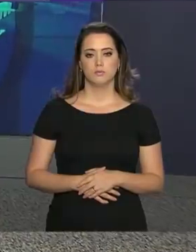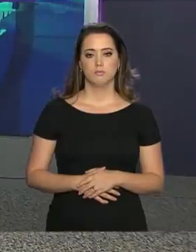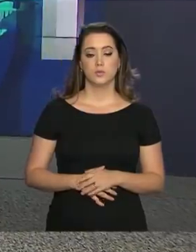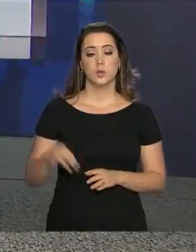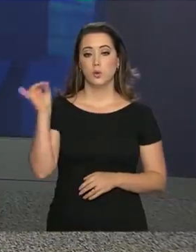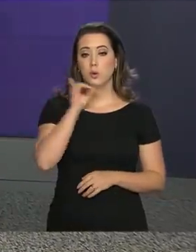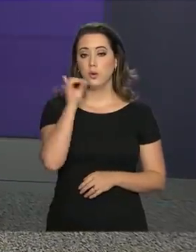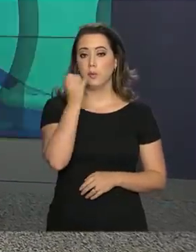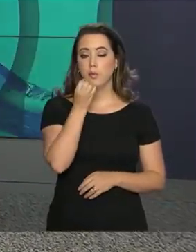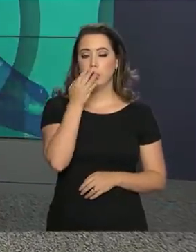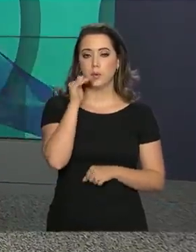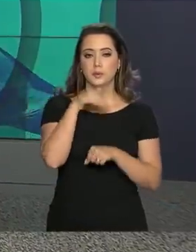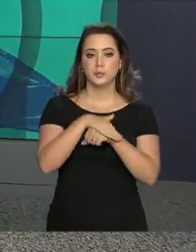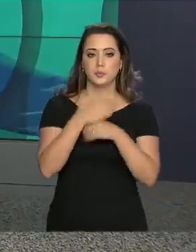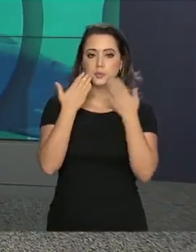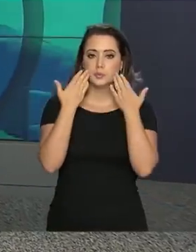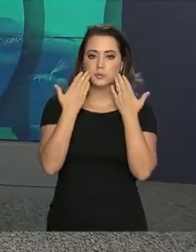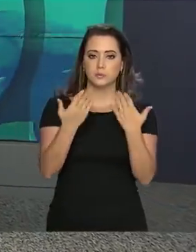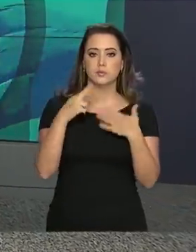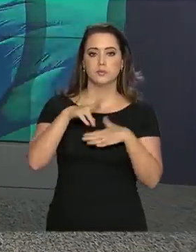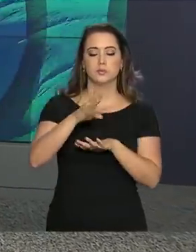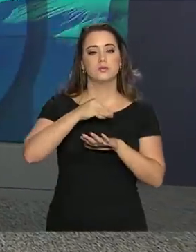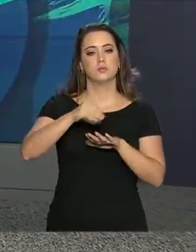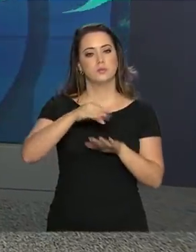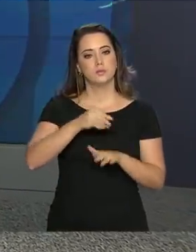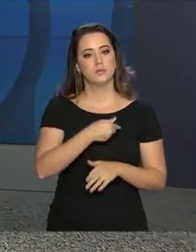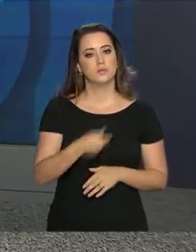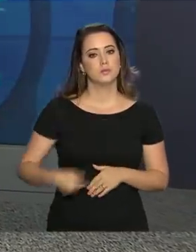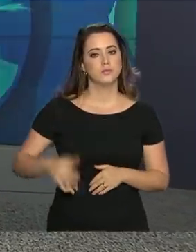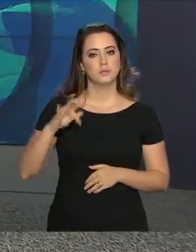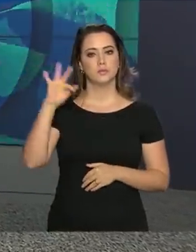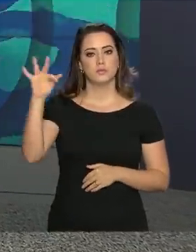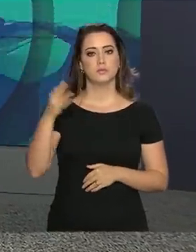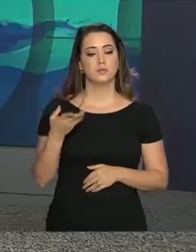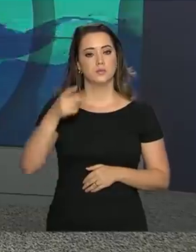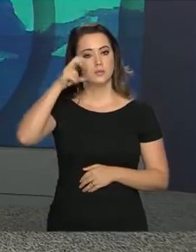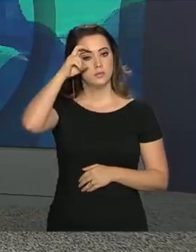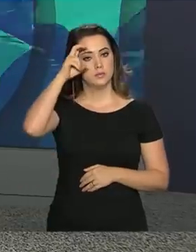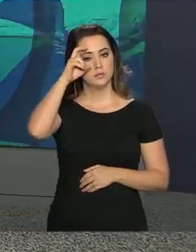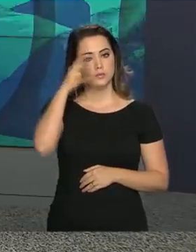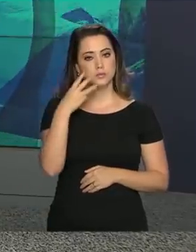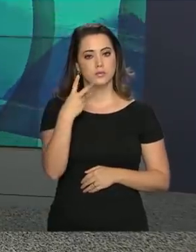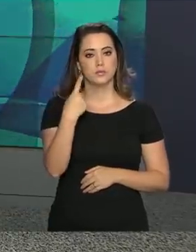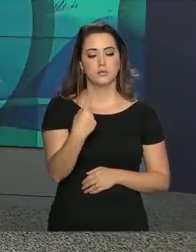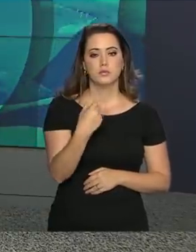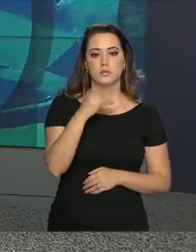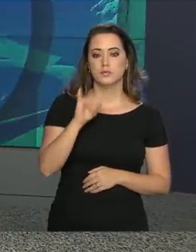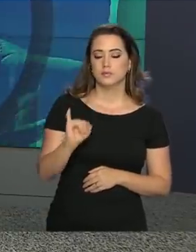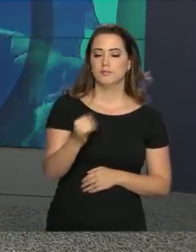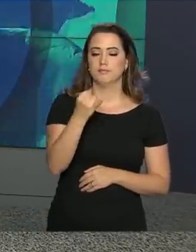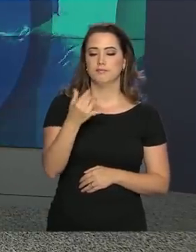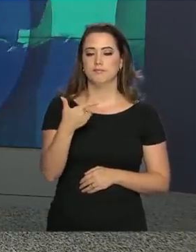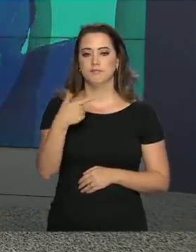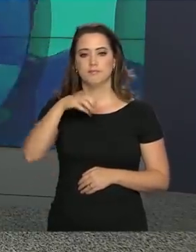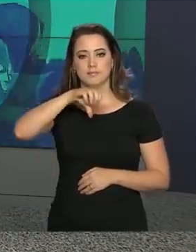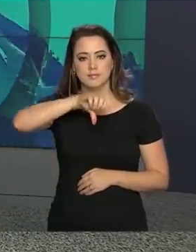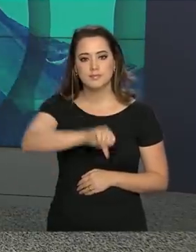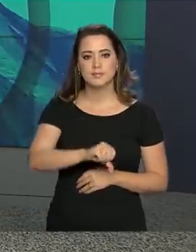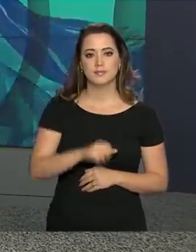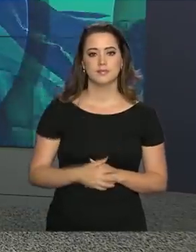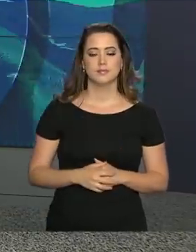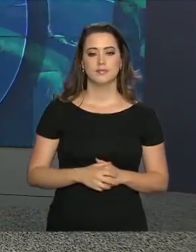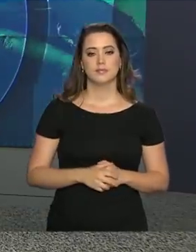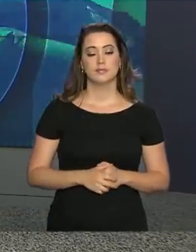Olá, boa noite no ar o repórter NBR com as notícias do governo federal desta quinta-feira, 31 de janeiro de